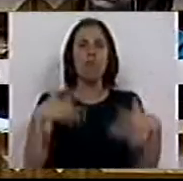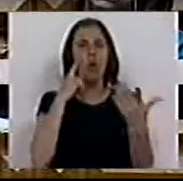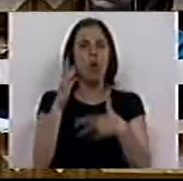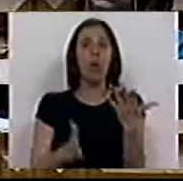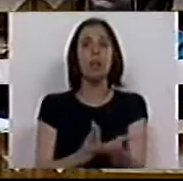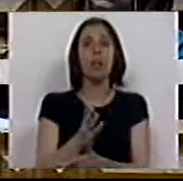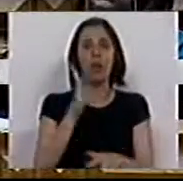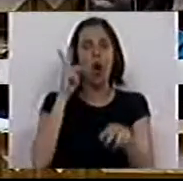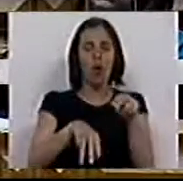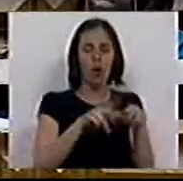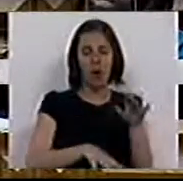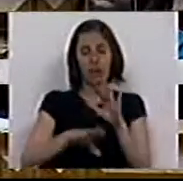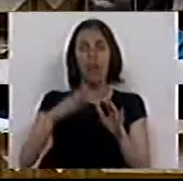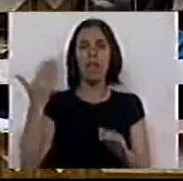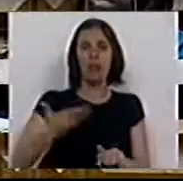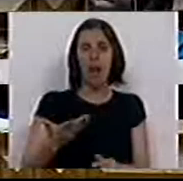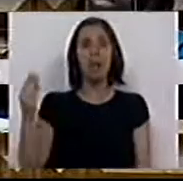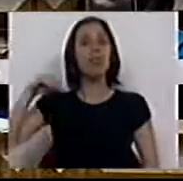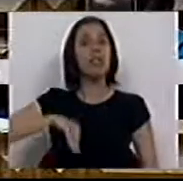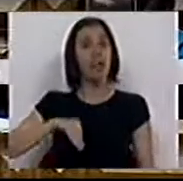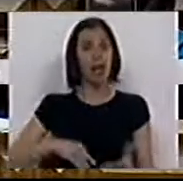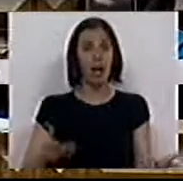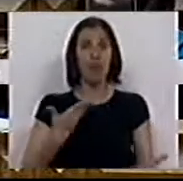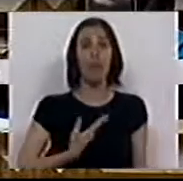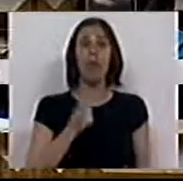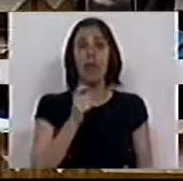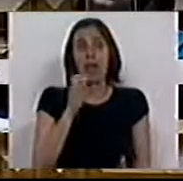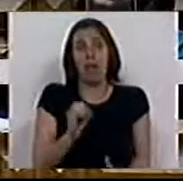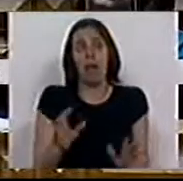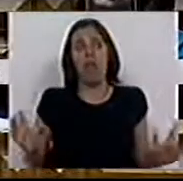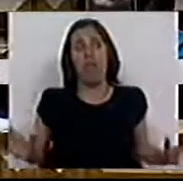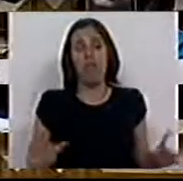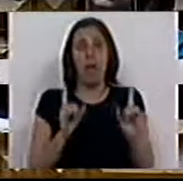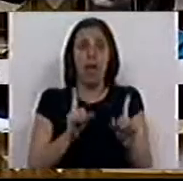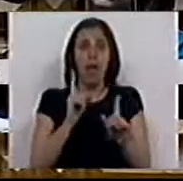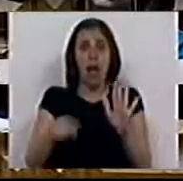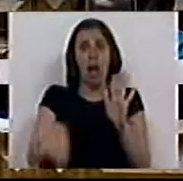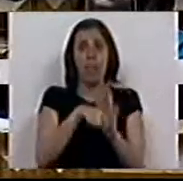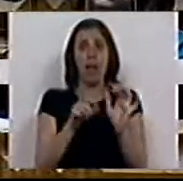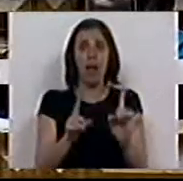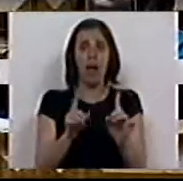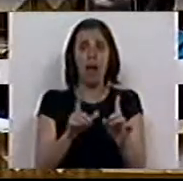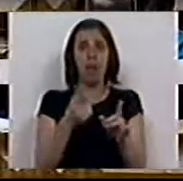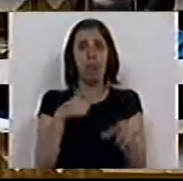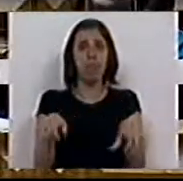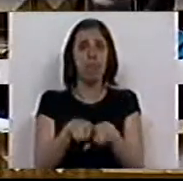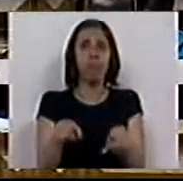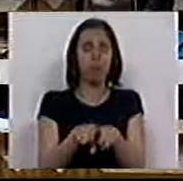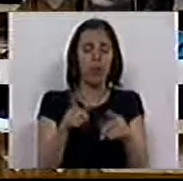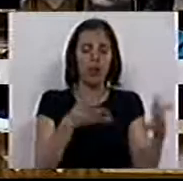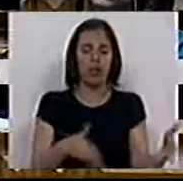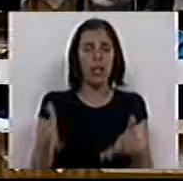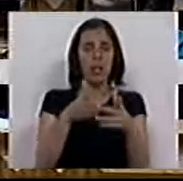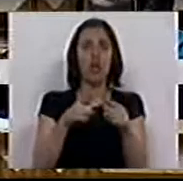continuar a cortar direitos, a cortar salários. O DEO é essa ameaça traduzida numa